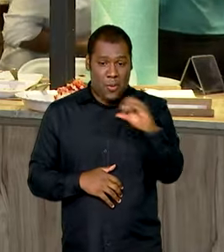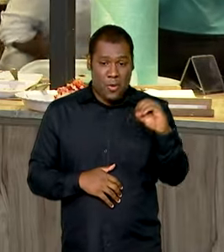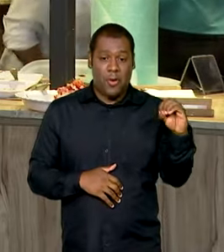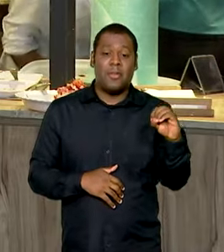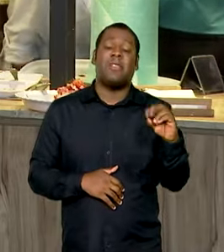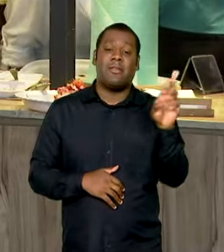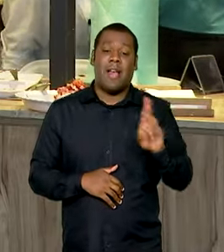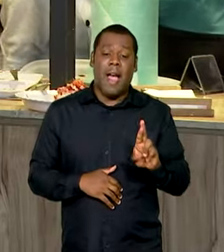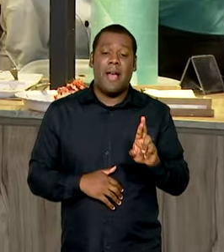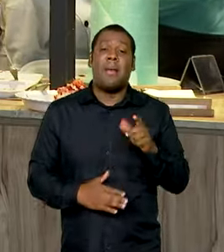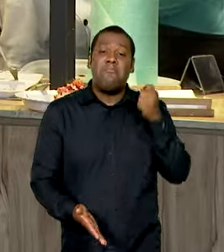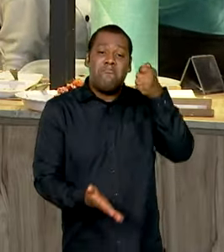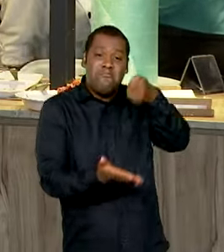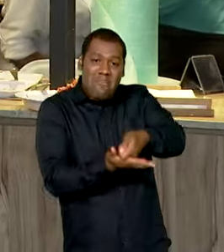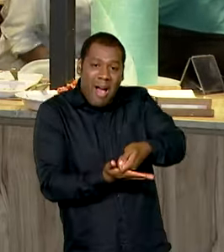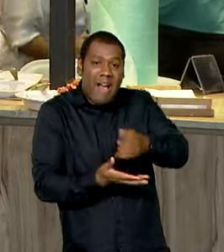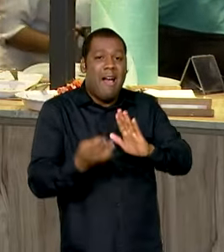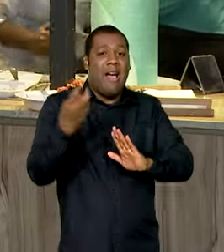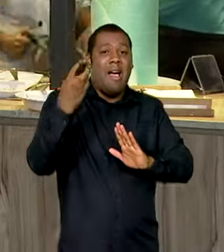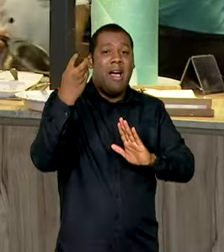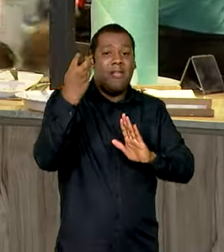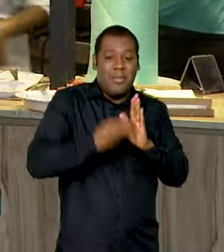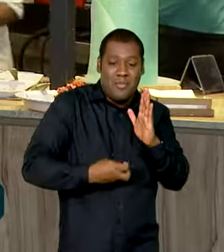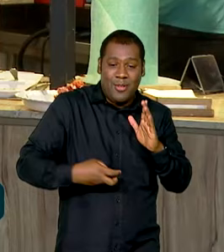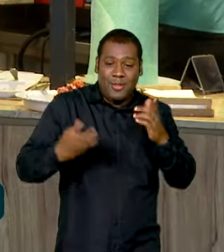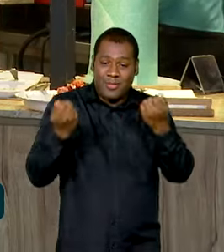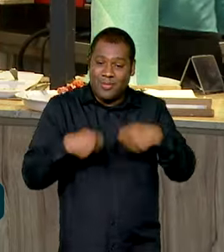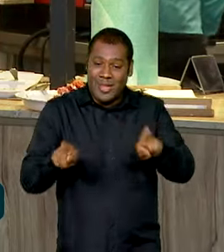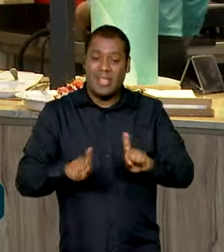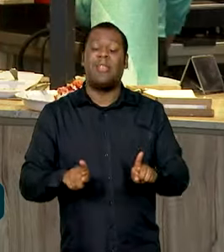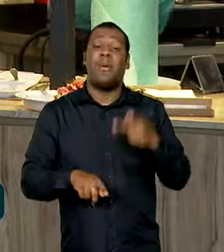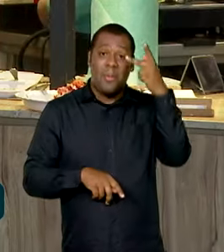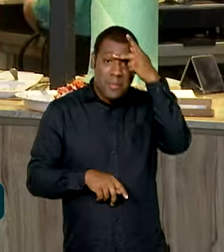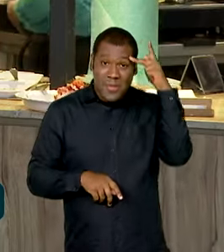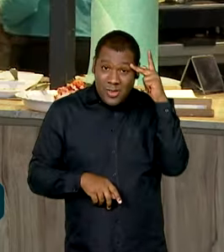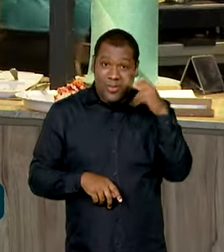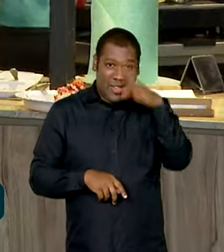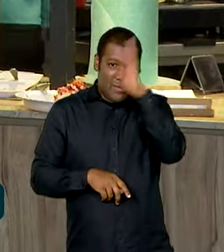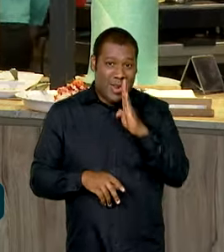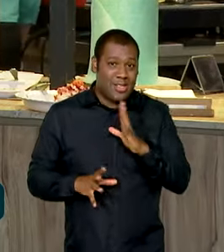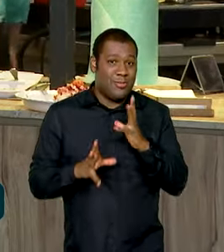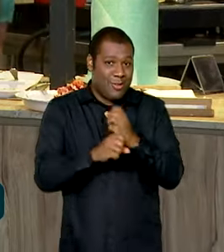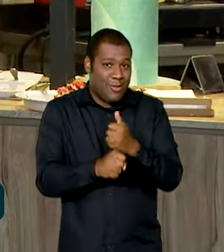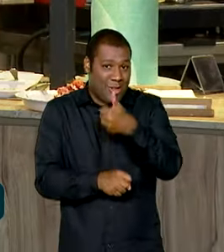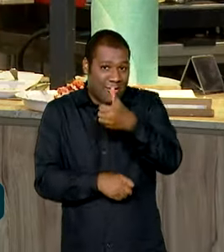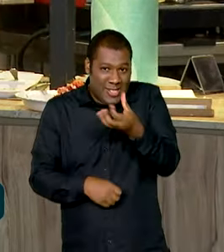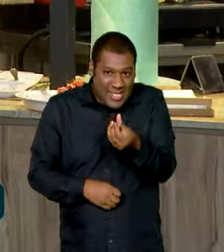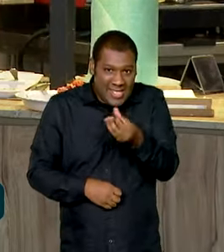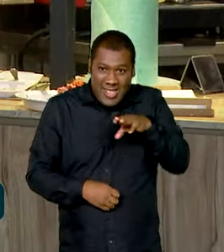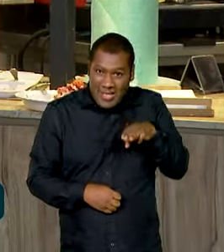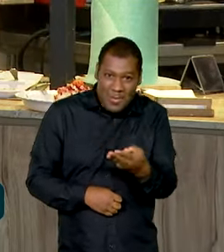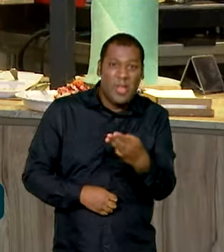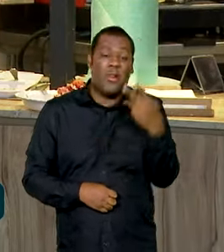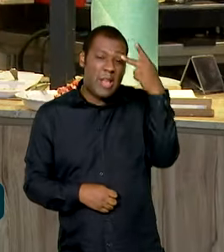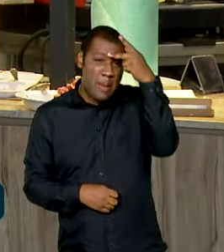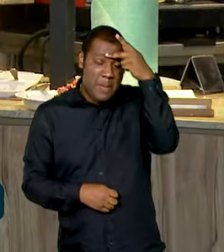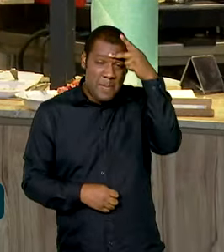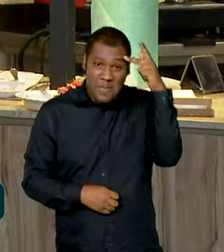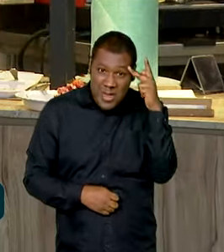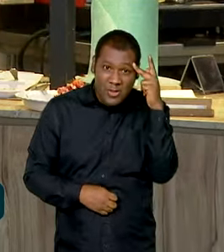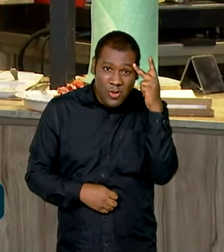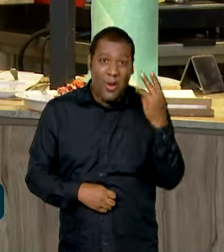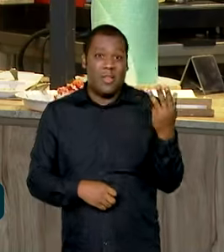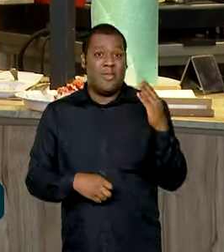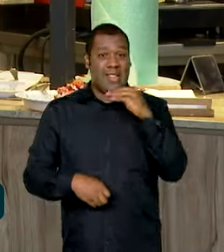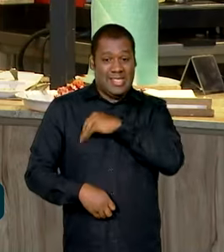de renda. São quase 16 milhões de brasileiros isentos do fisco. A regra vale para empregados, autônomos,